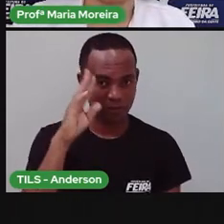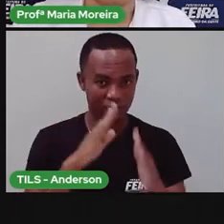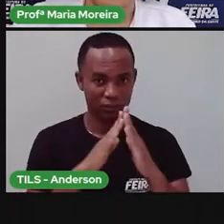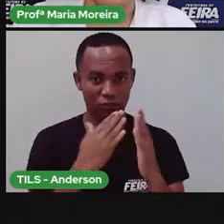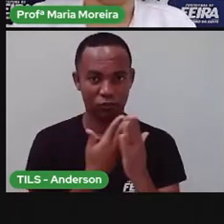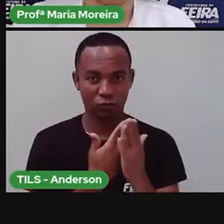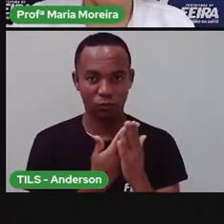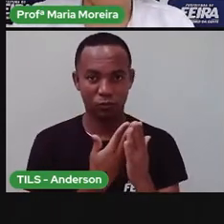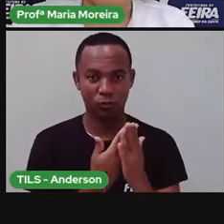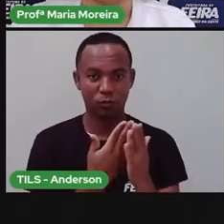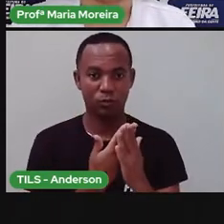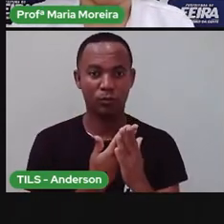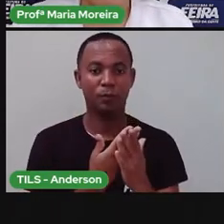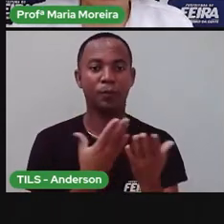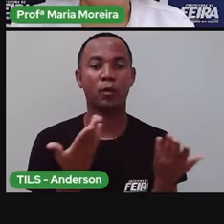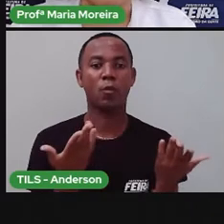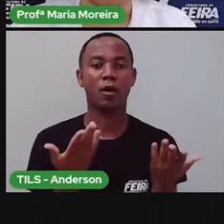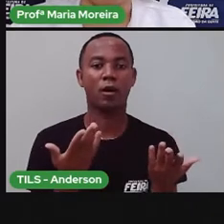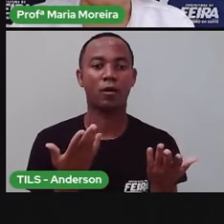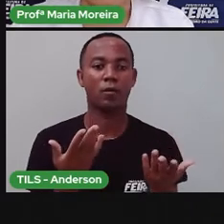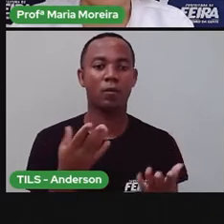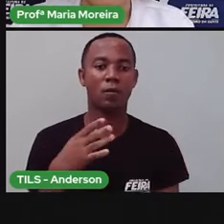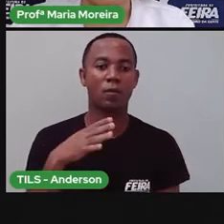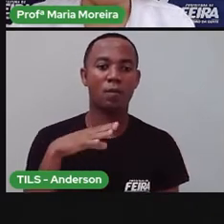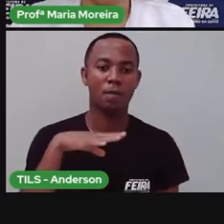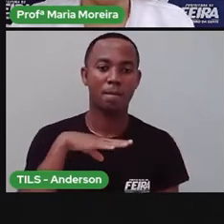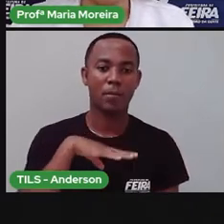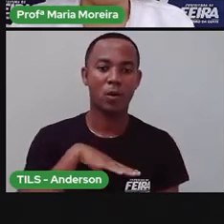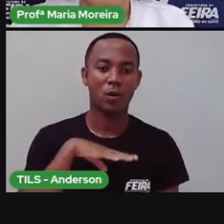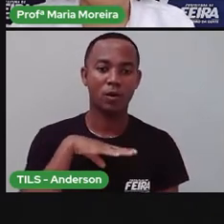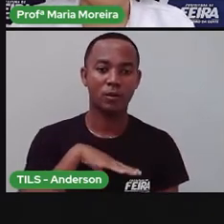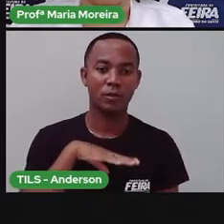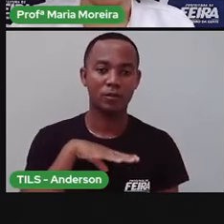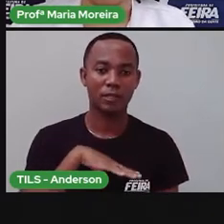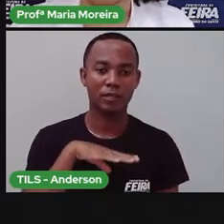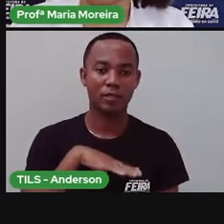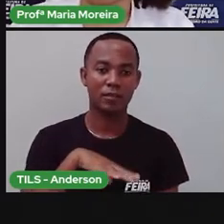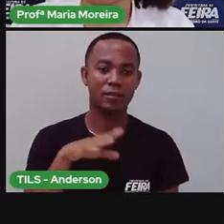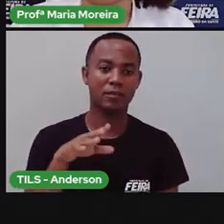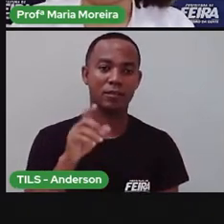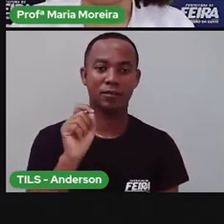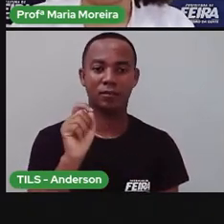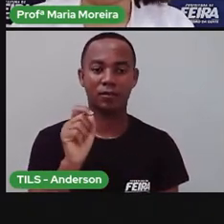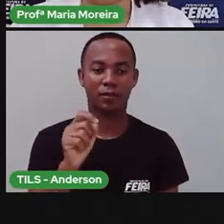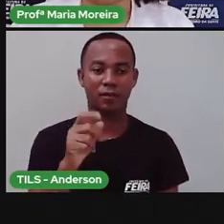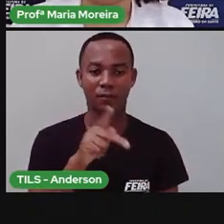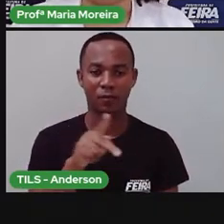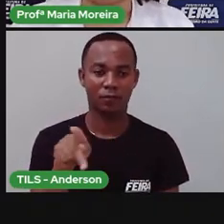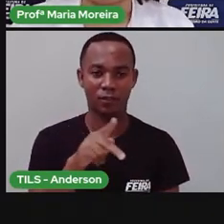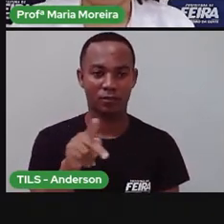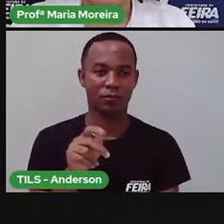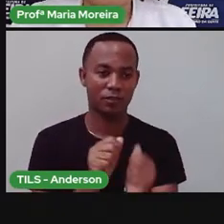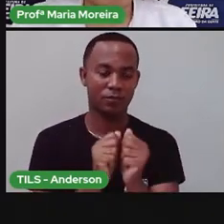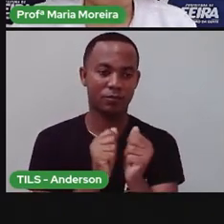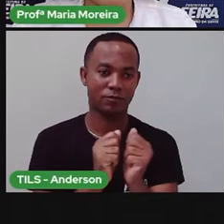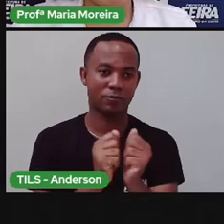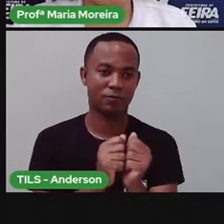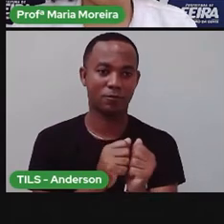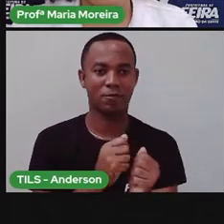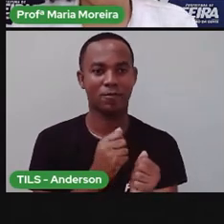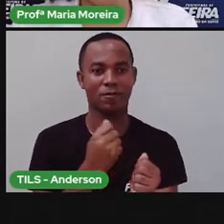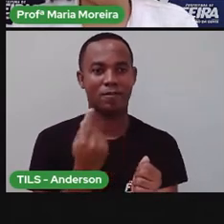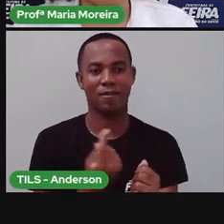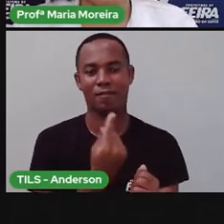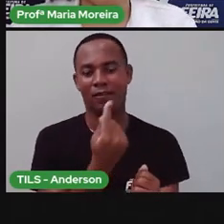Conhecimento Interdisciplinar. Linguagens. Aula com o Pro Maria e Anderson. E vamos